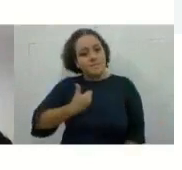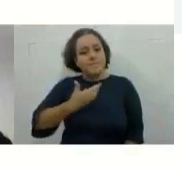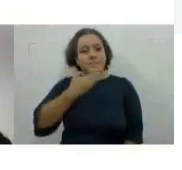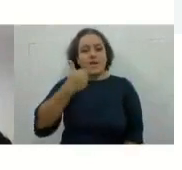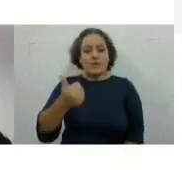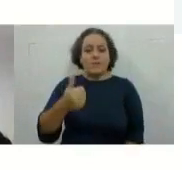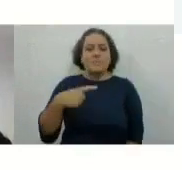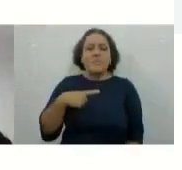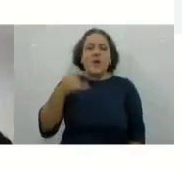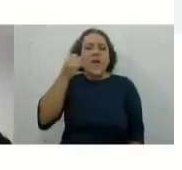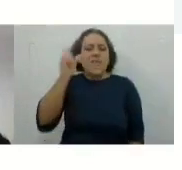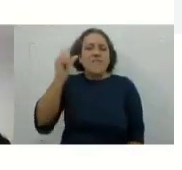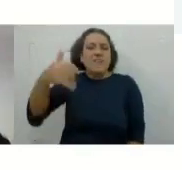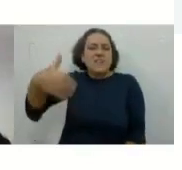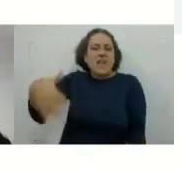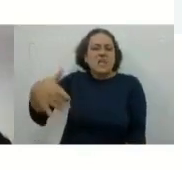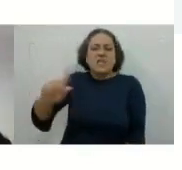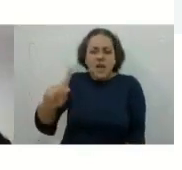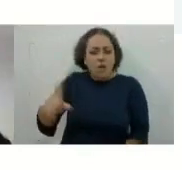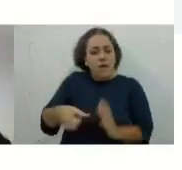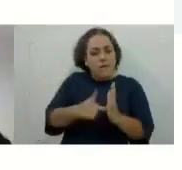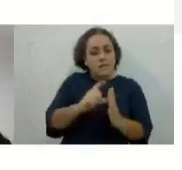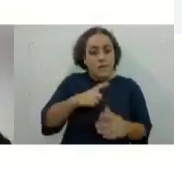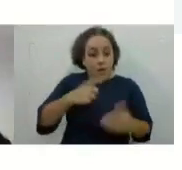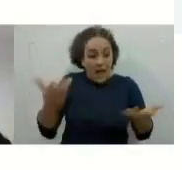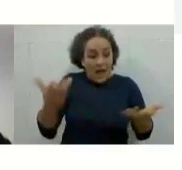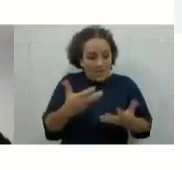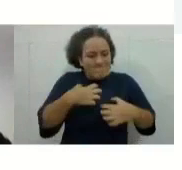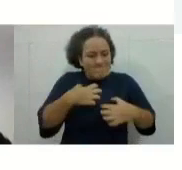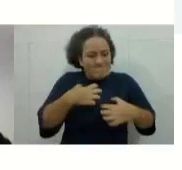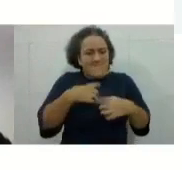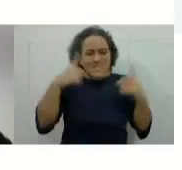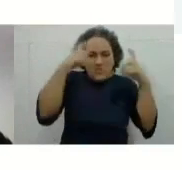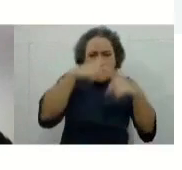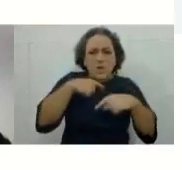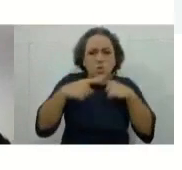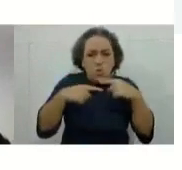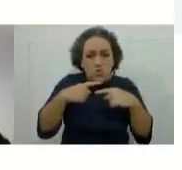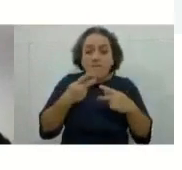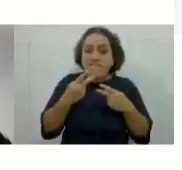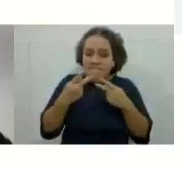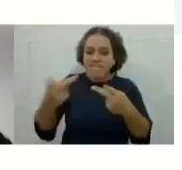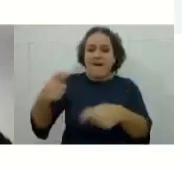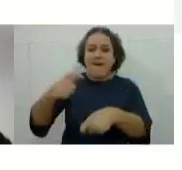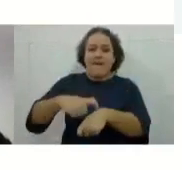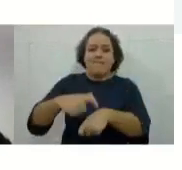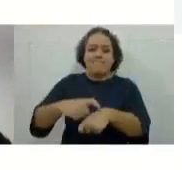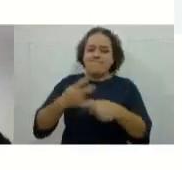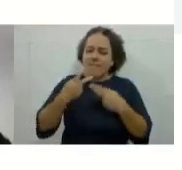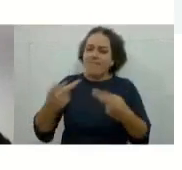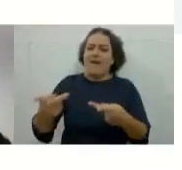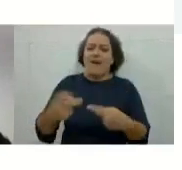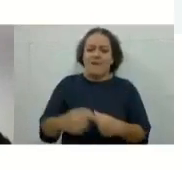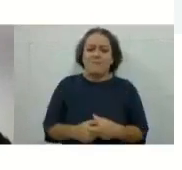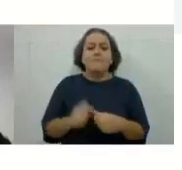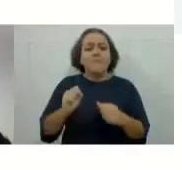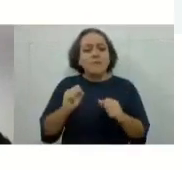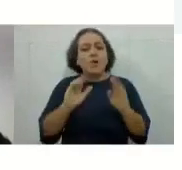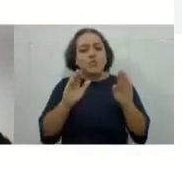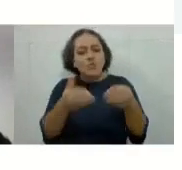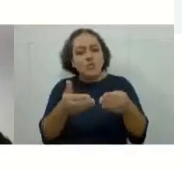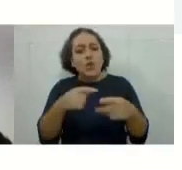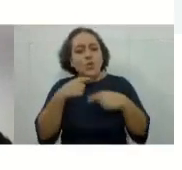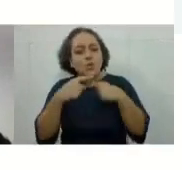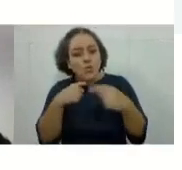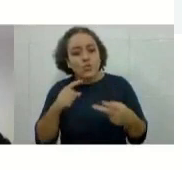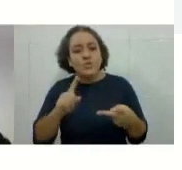Está com dificuldade? está com dúvida? Fala, tá bom? Fala, usa o fórum de dúvida, usa as